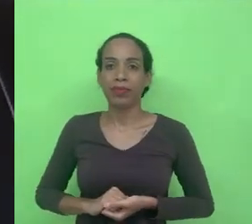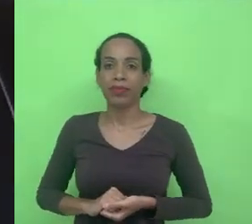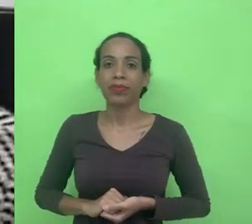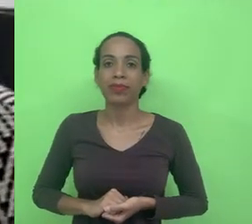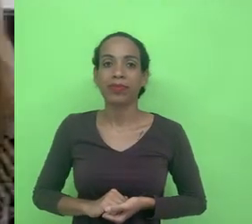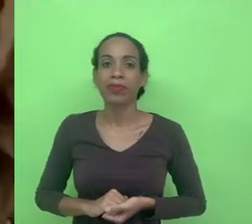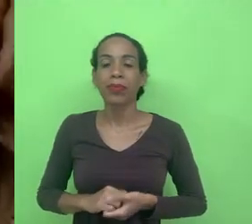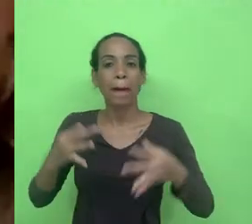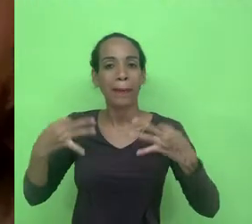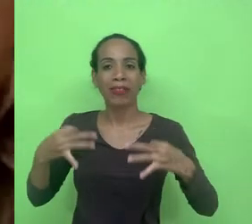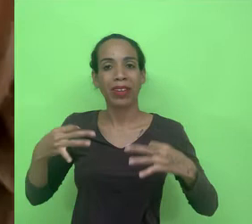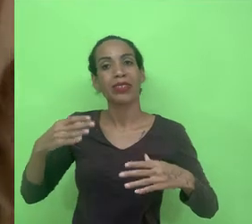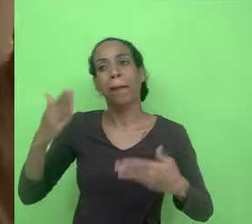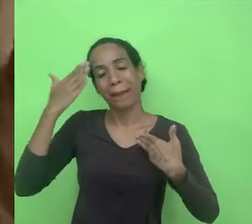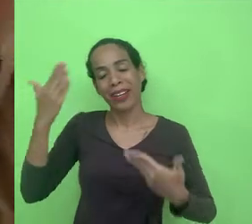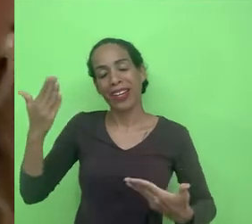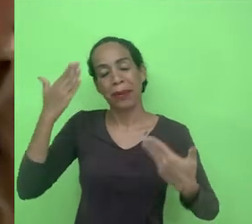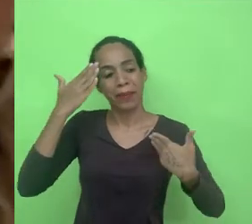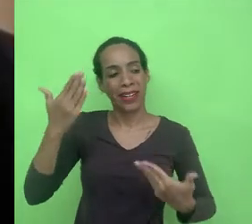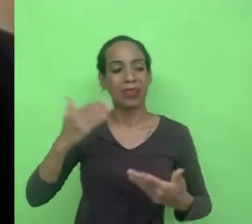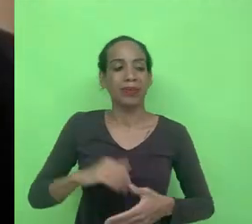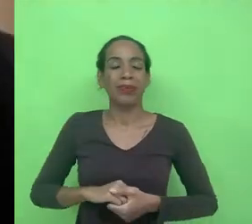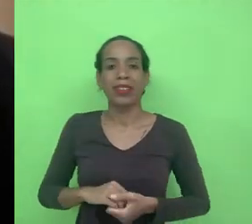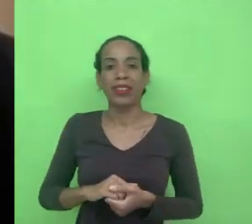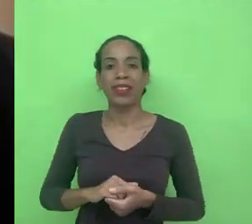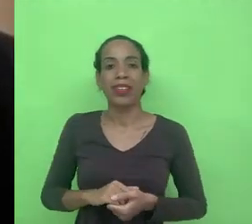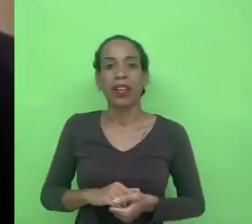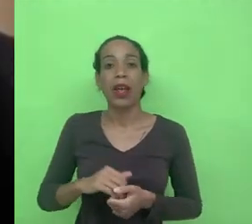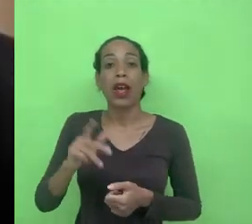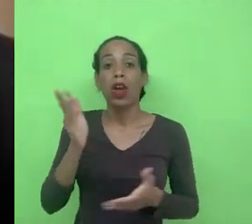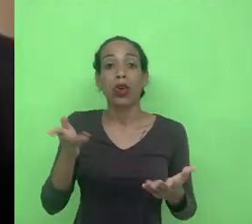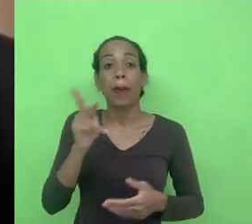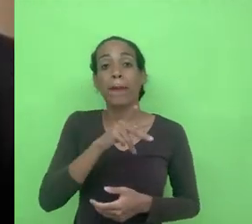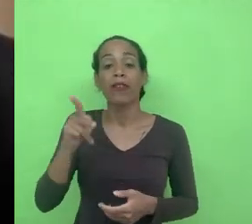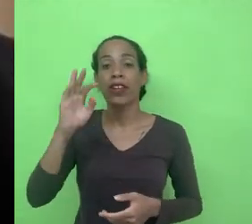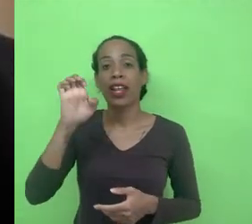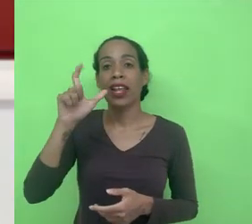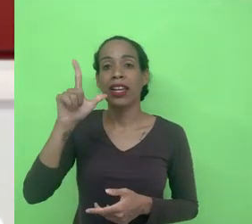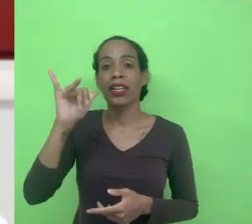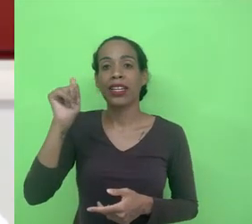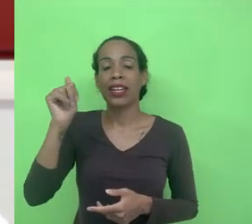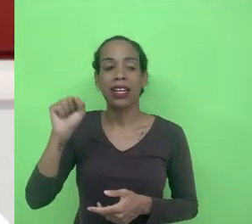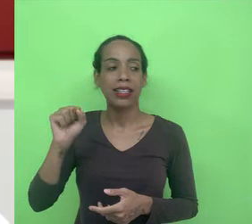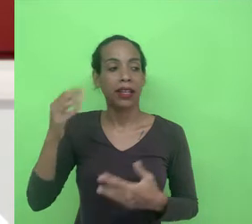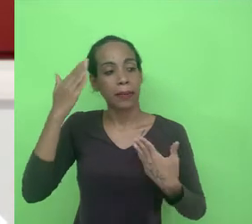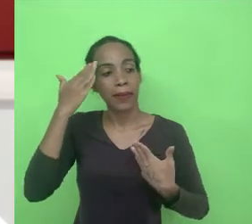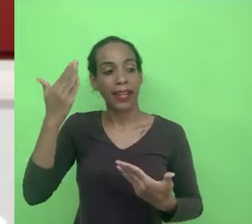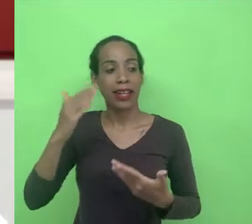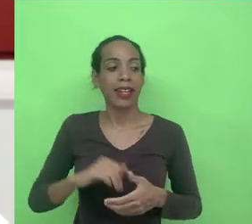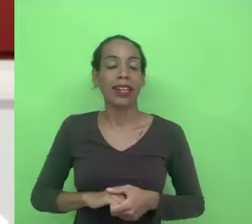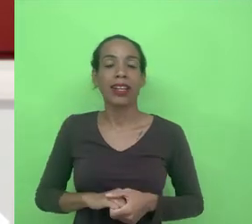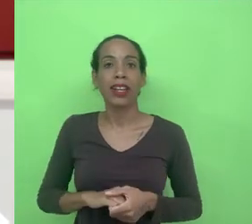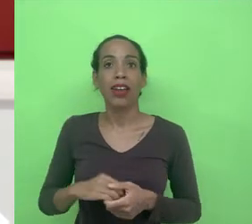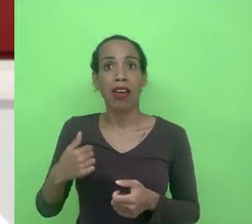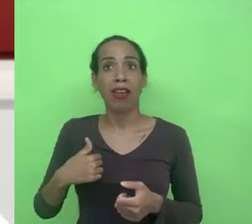Obrigado Valmir Obrigado Patrícia Professor Elias tem a palavra Obrigado eu fiquei muito